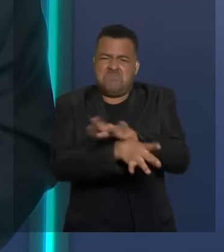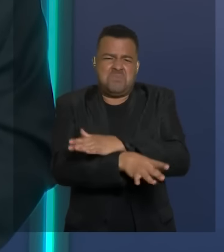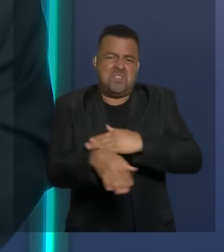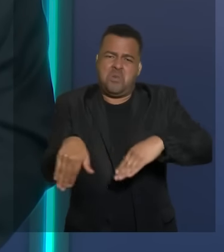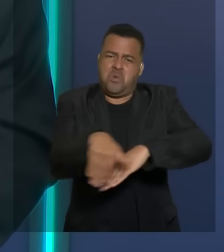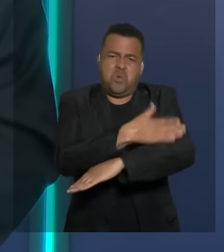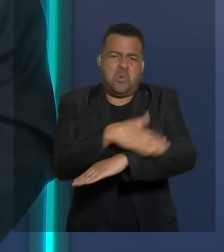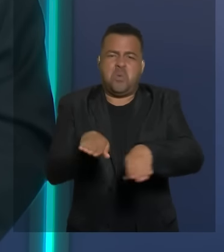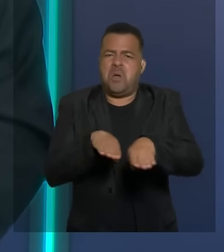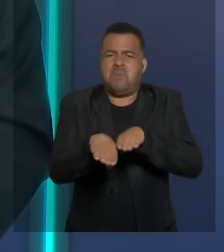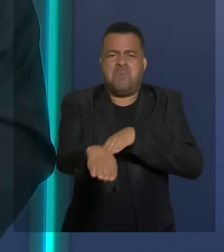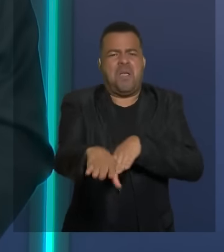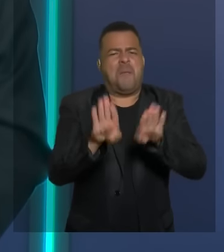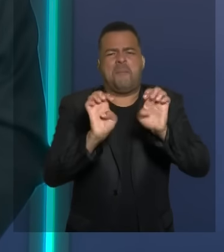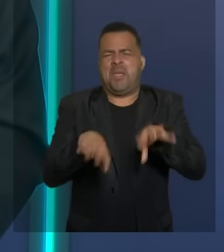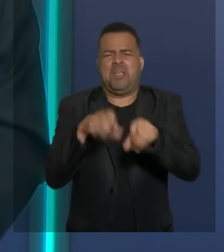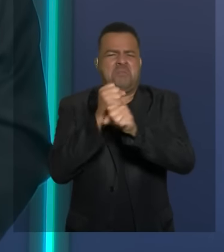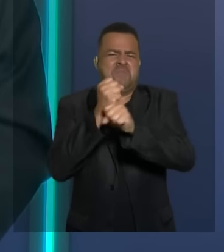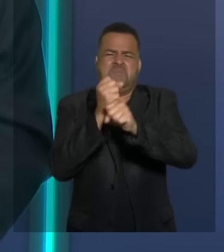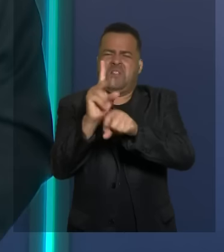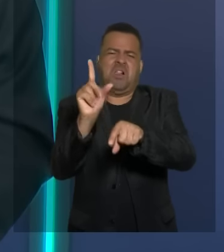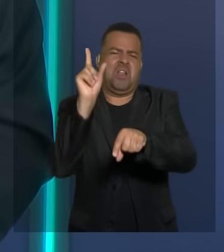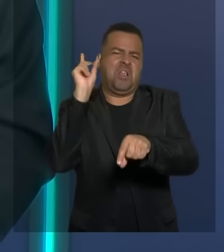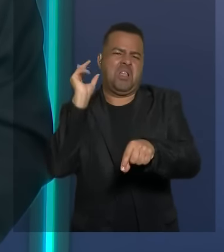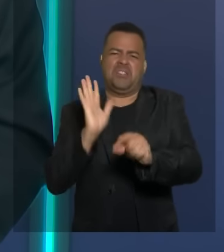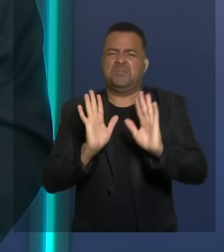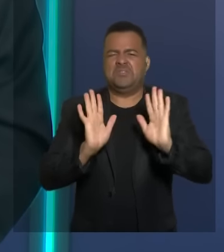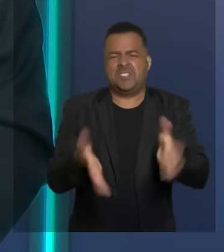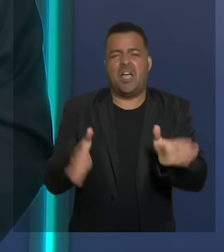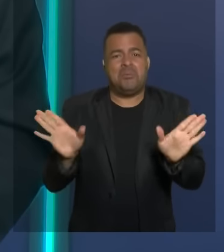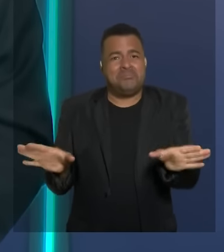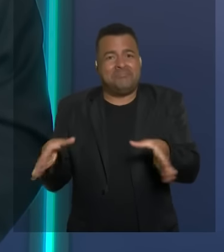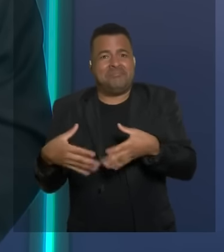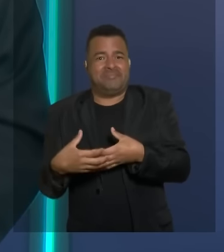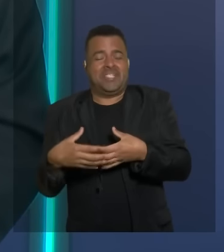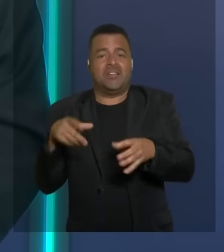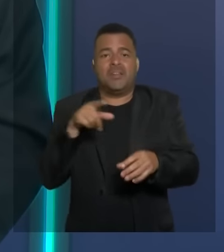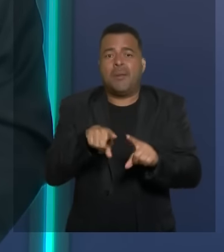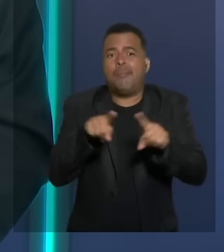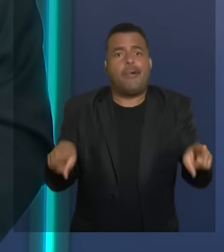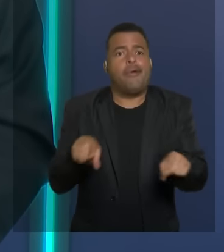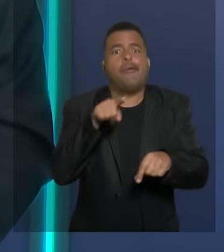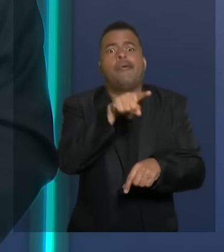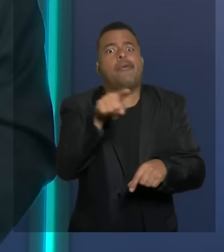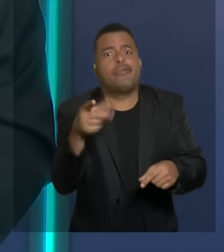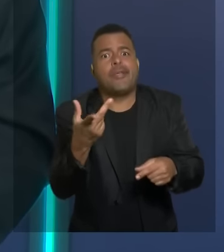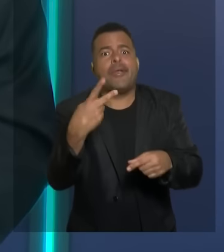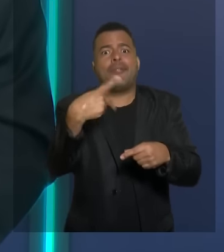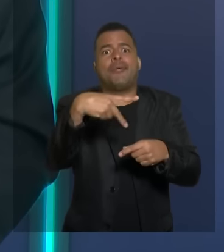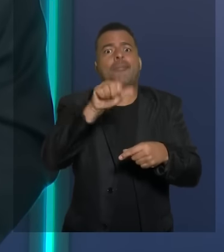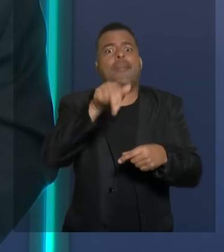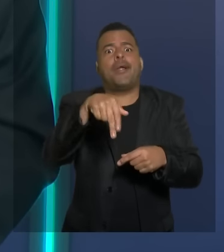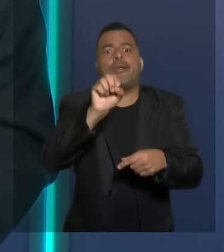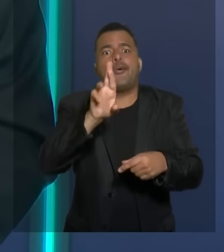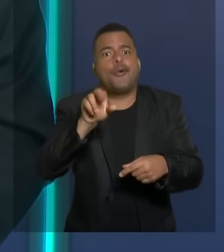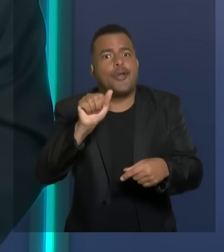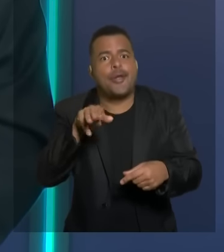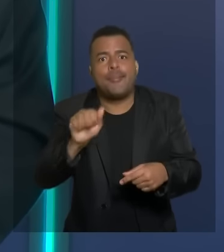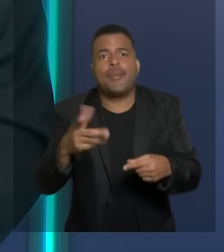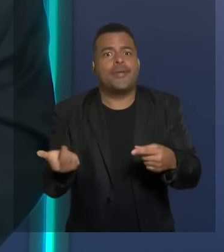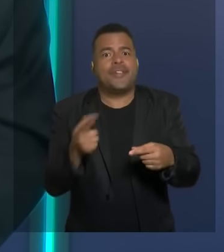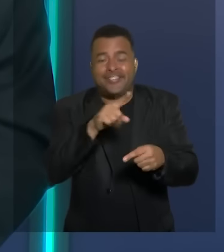rua asfaltada há muito tempo em condomínios mas e você que está aí no panorama você não está